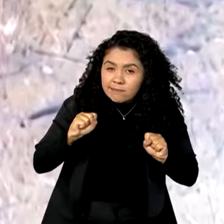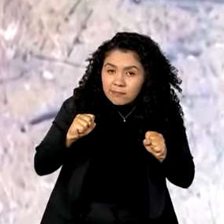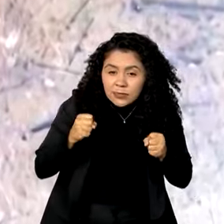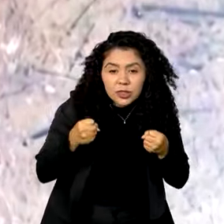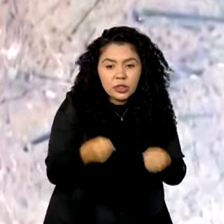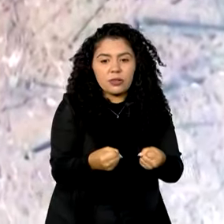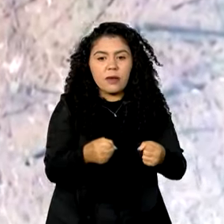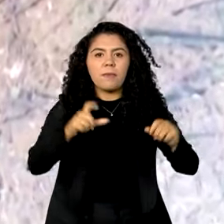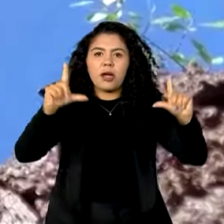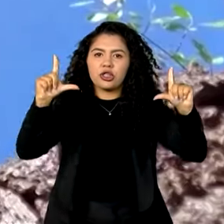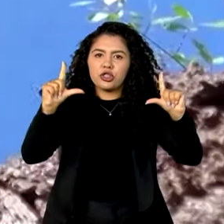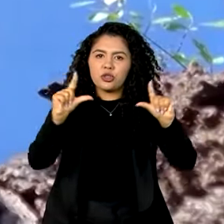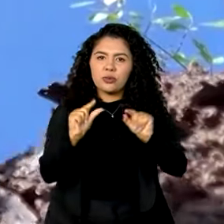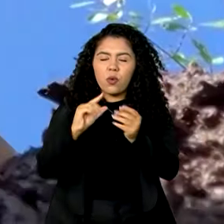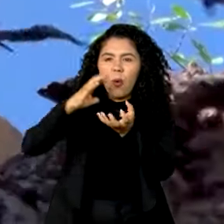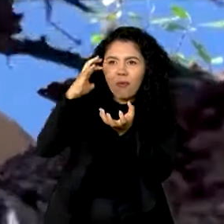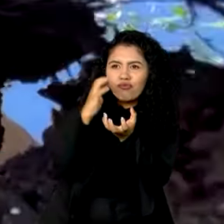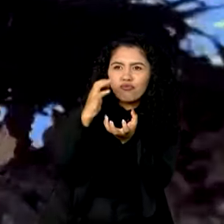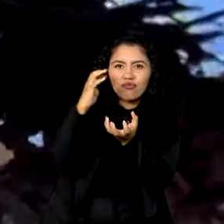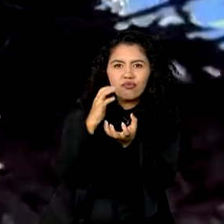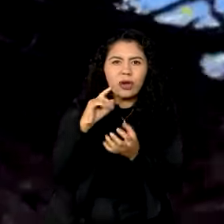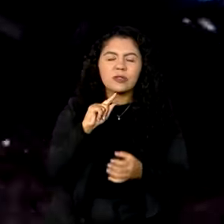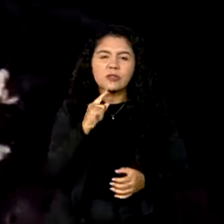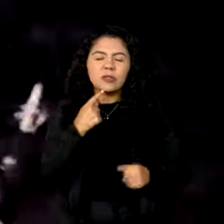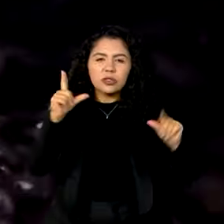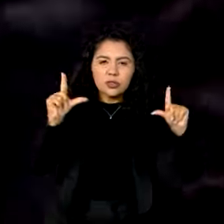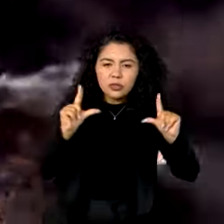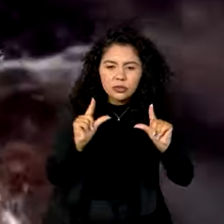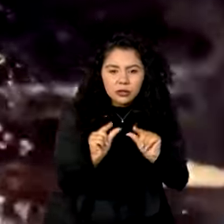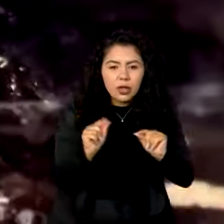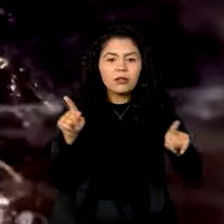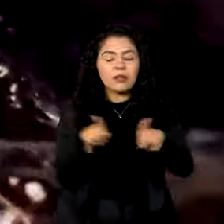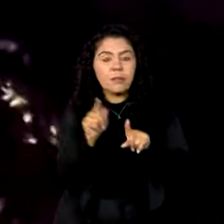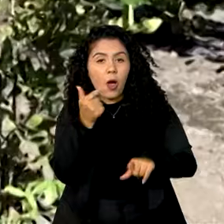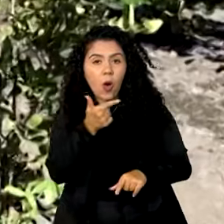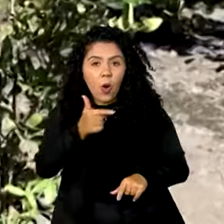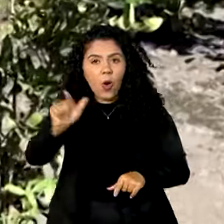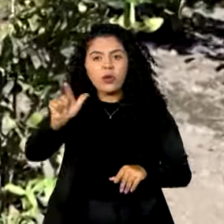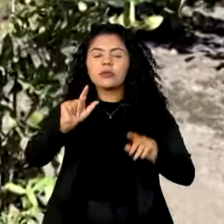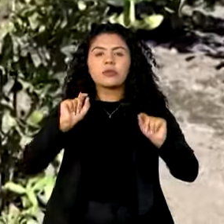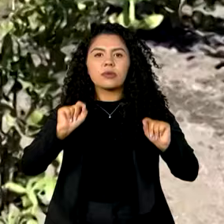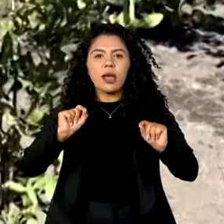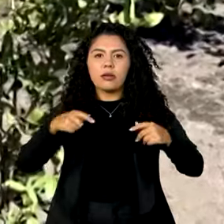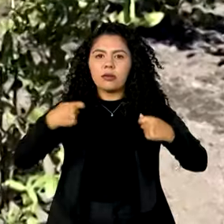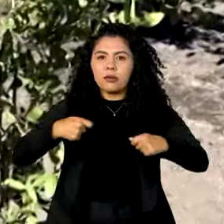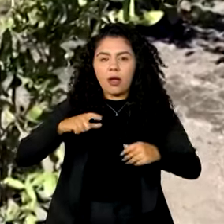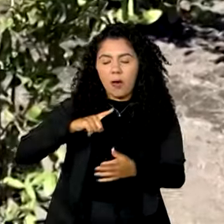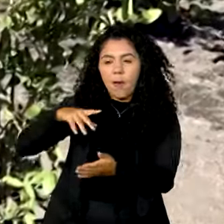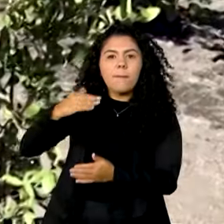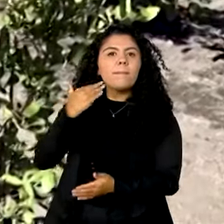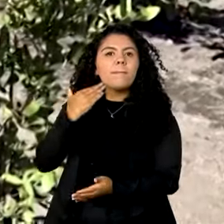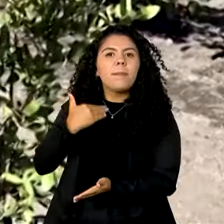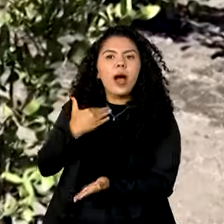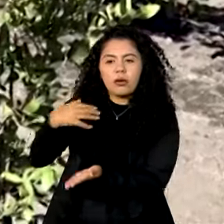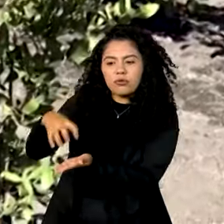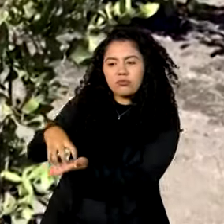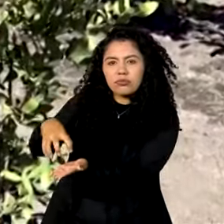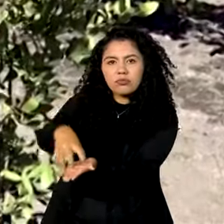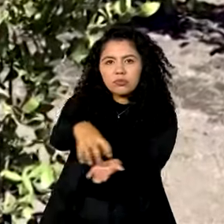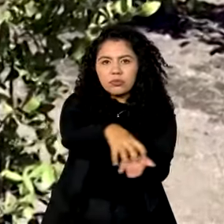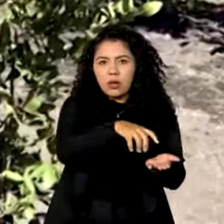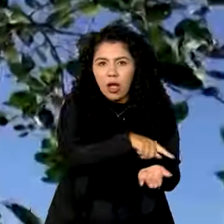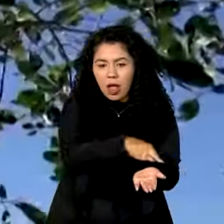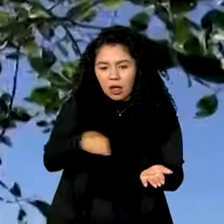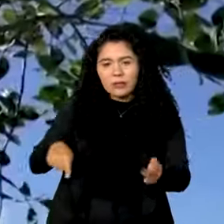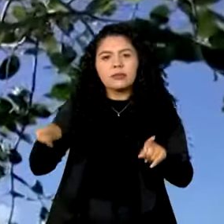das emissões. Outra medida de consenso é reforçar o papel de bancos multilaterais no combate à